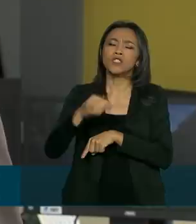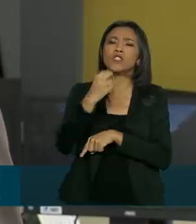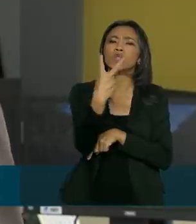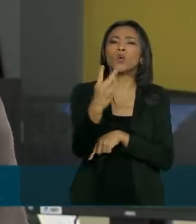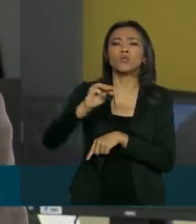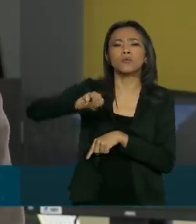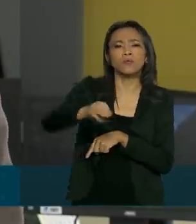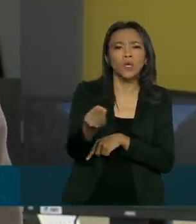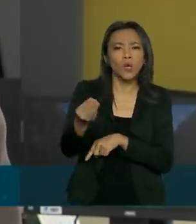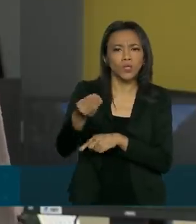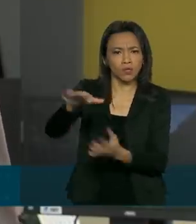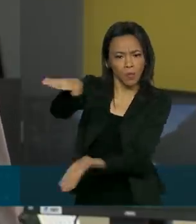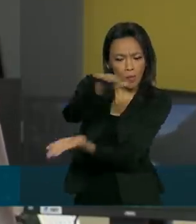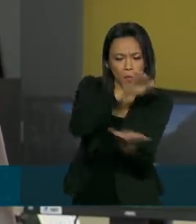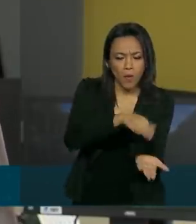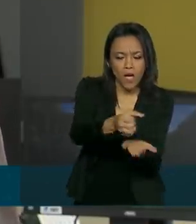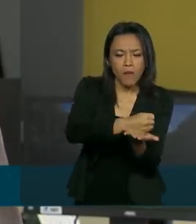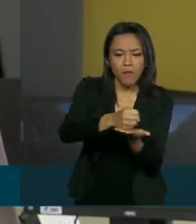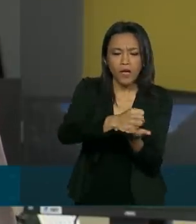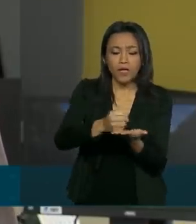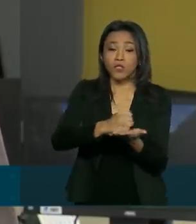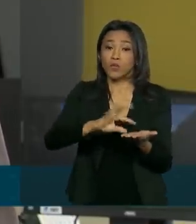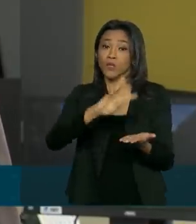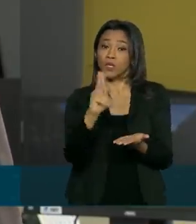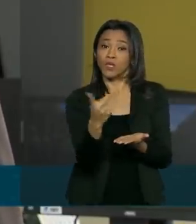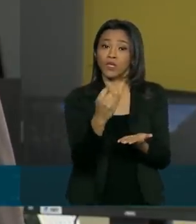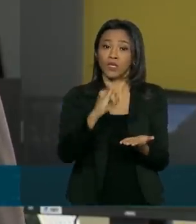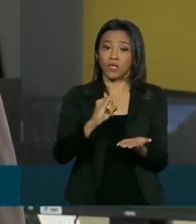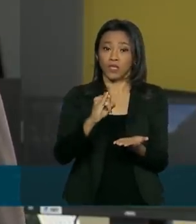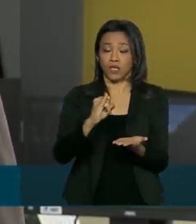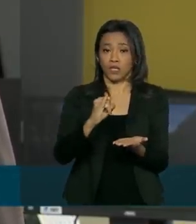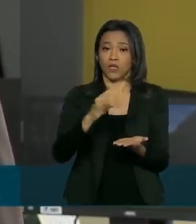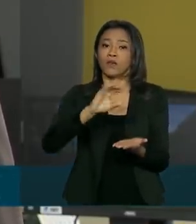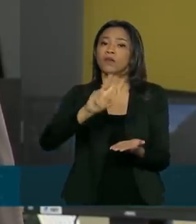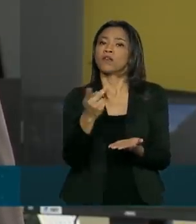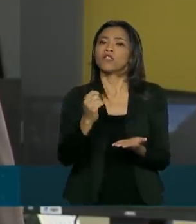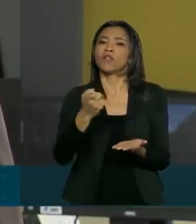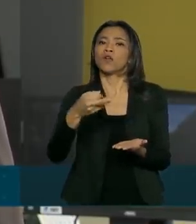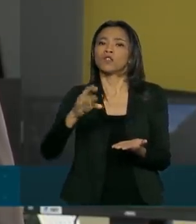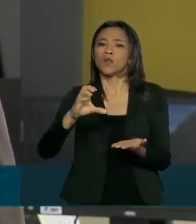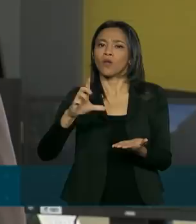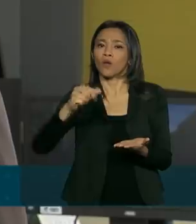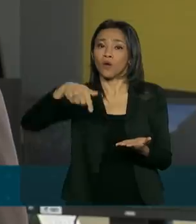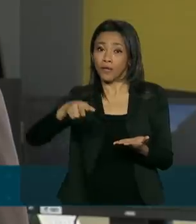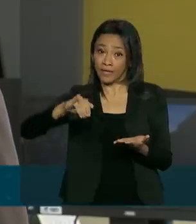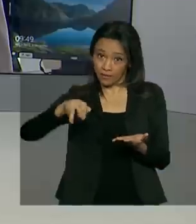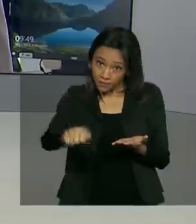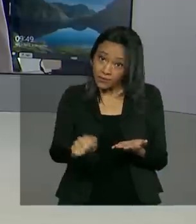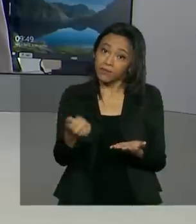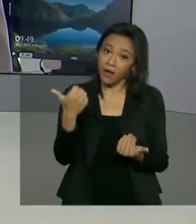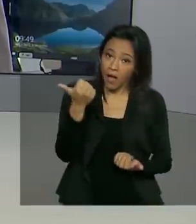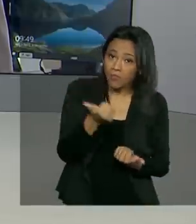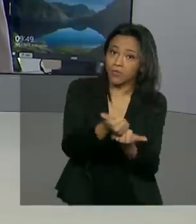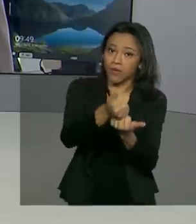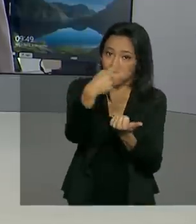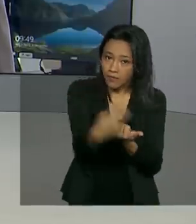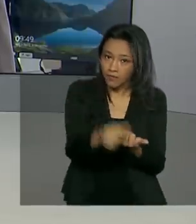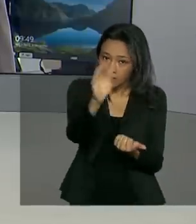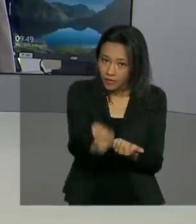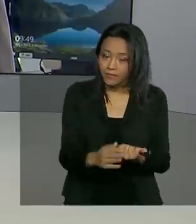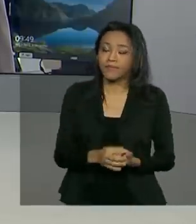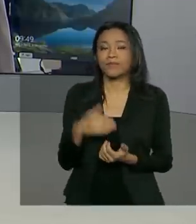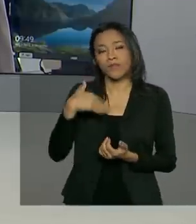de hidroxicloroquina ao Brasil para ajudar no tratamento de pacientes com coronavírus no SUS. Renata. Obrigada pelas